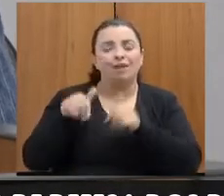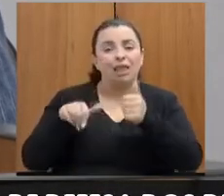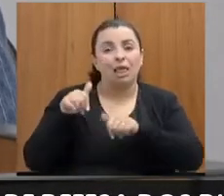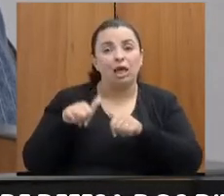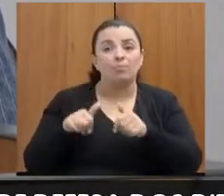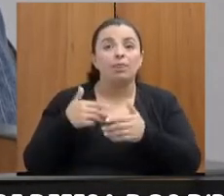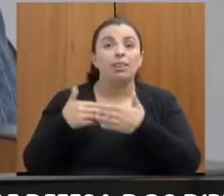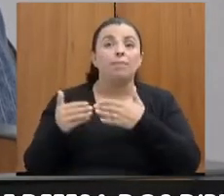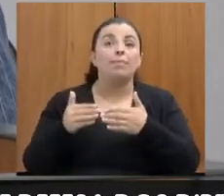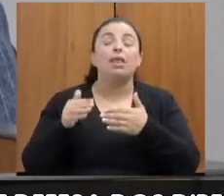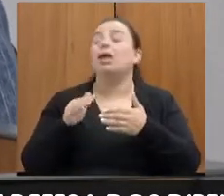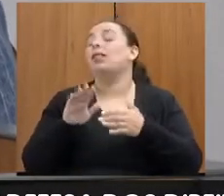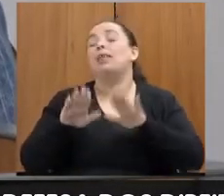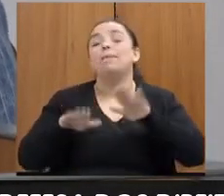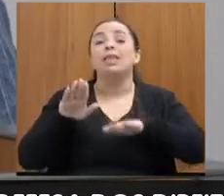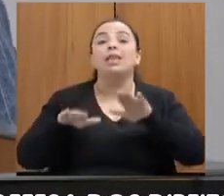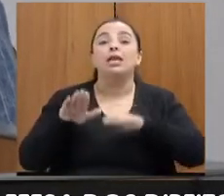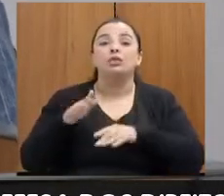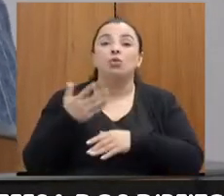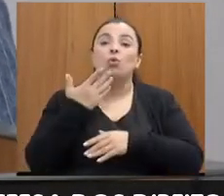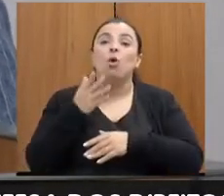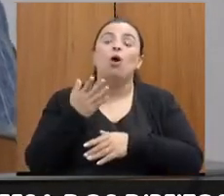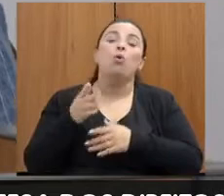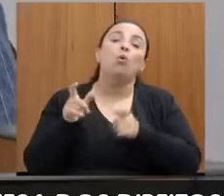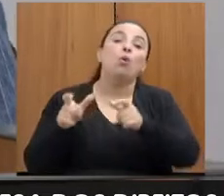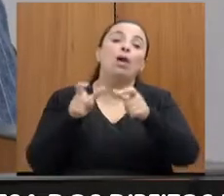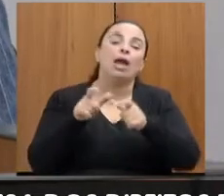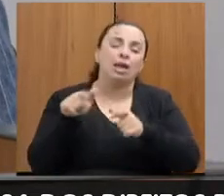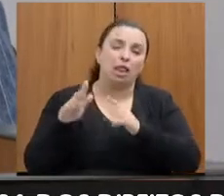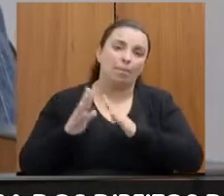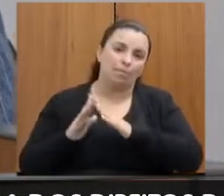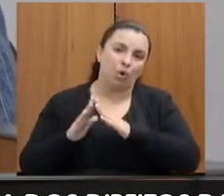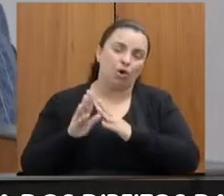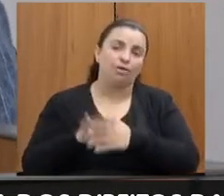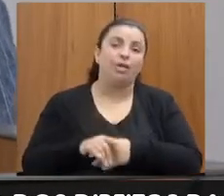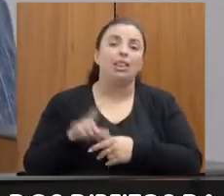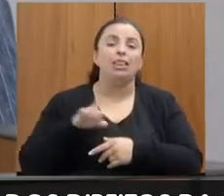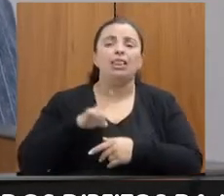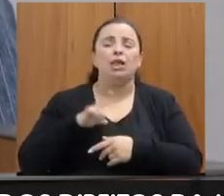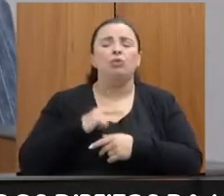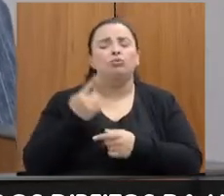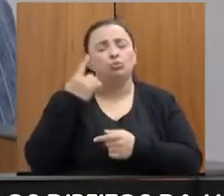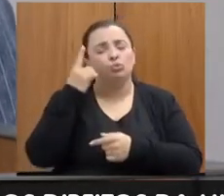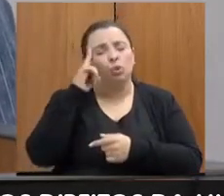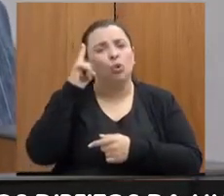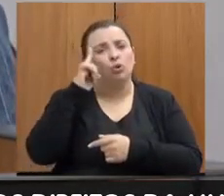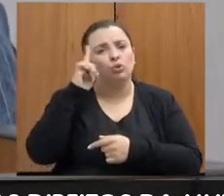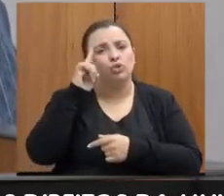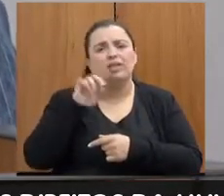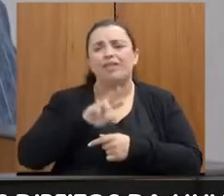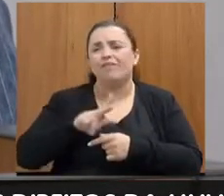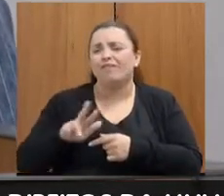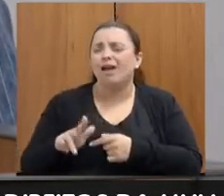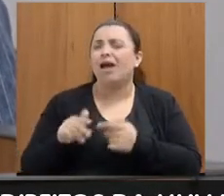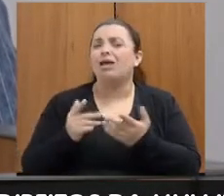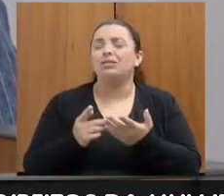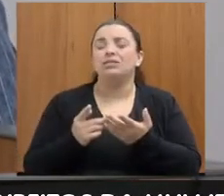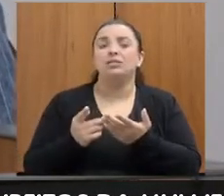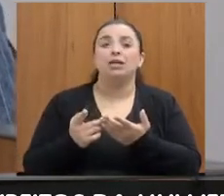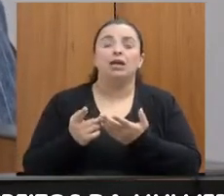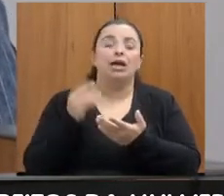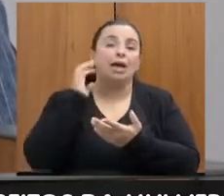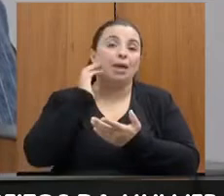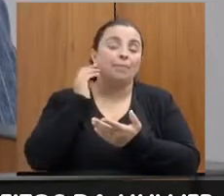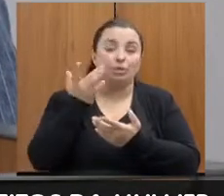vive. Então, a gente tem um número grande de demandas espontâneas diárias que precisam ser acolhidas dessas pessoas que moram nos